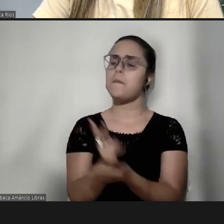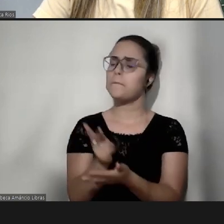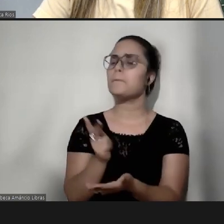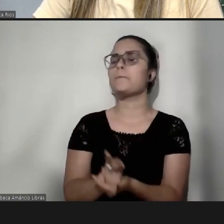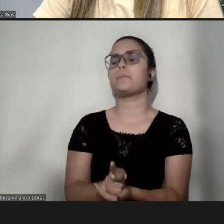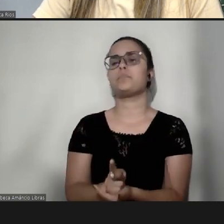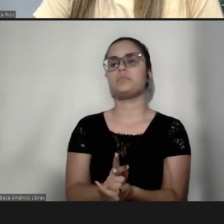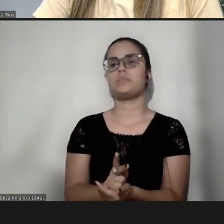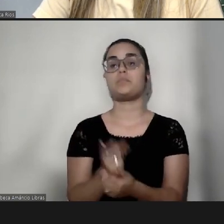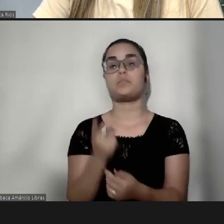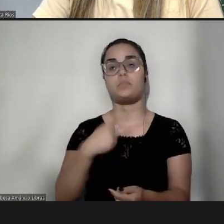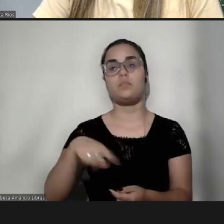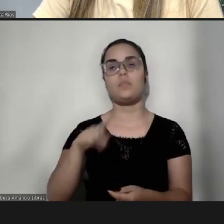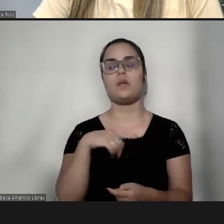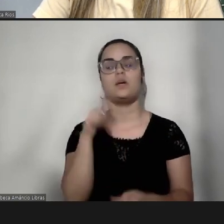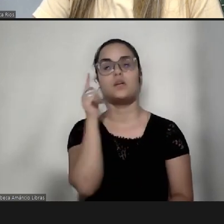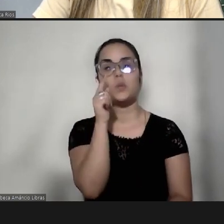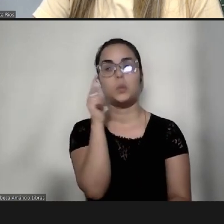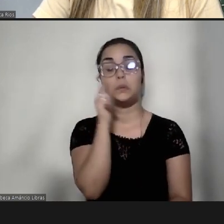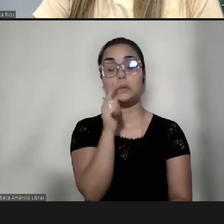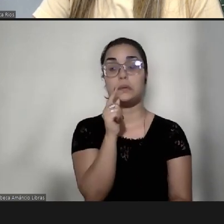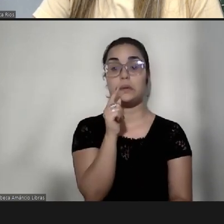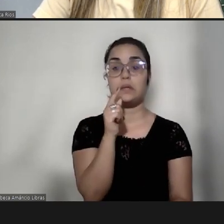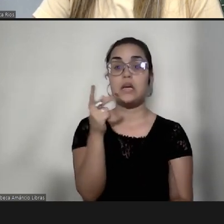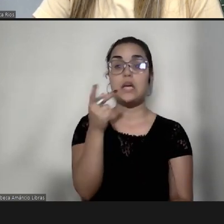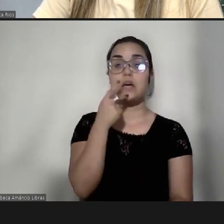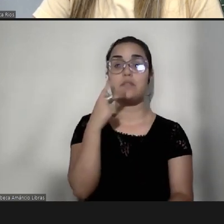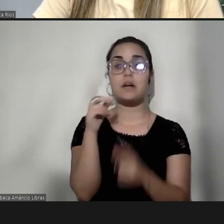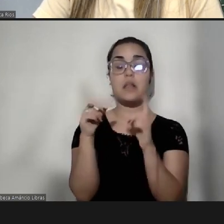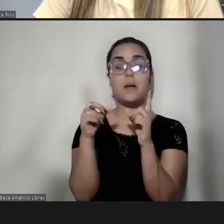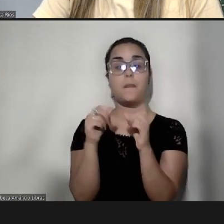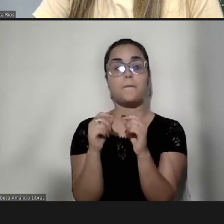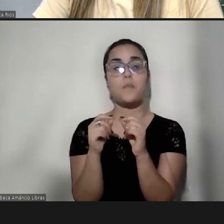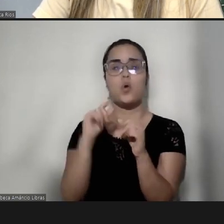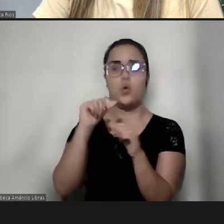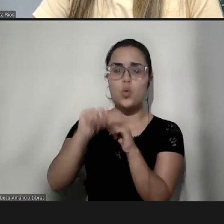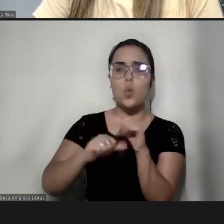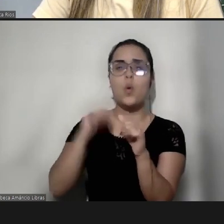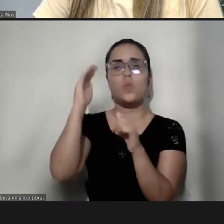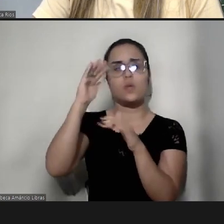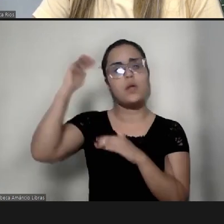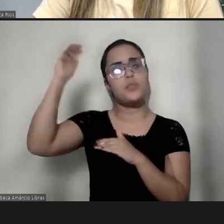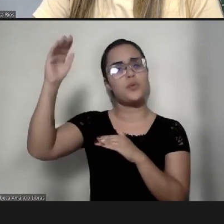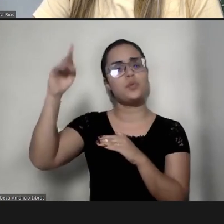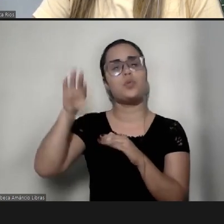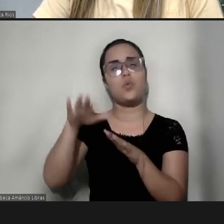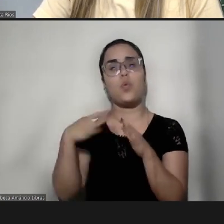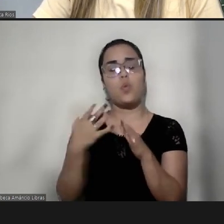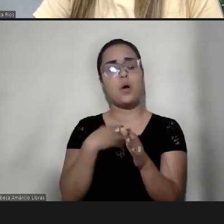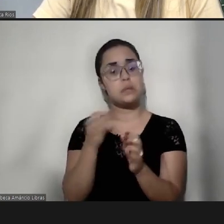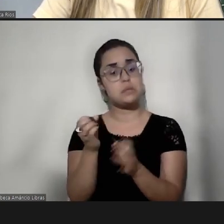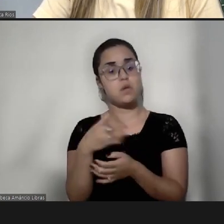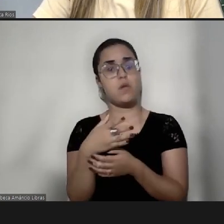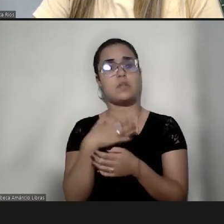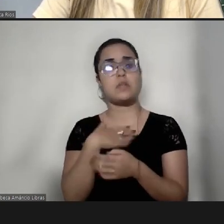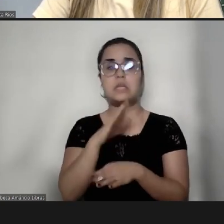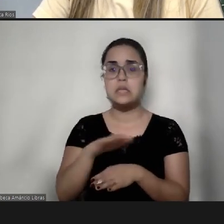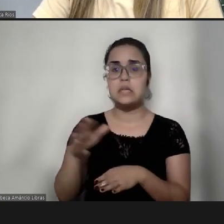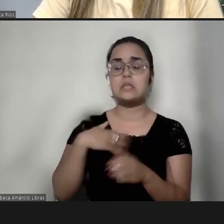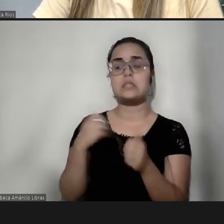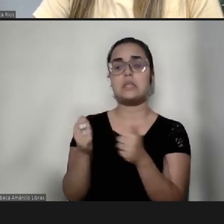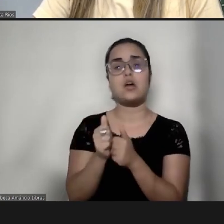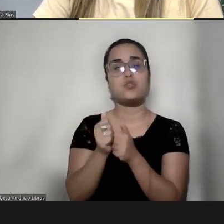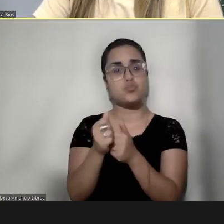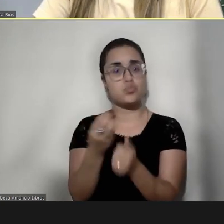conseguir falar um pouco para o outro adulto, como isso é novo, né, das crianças estarem convivendo,